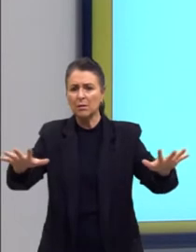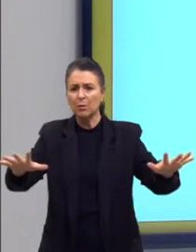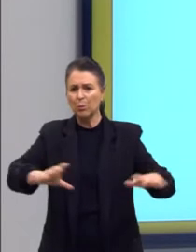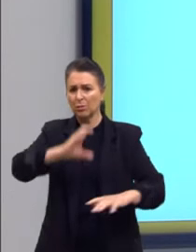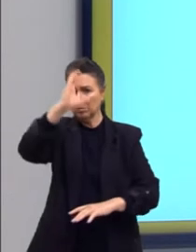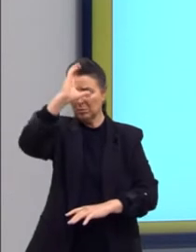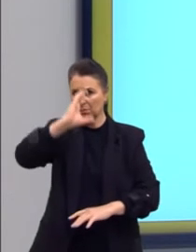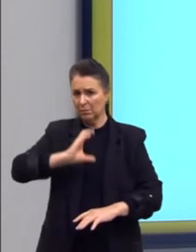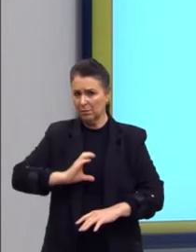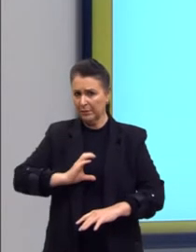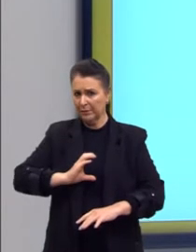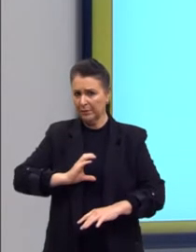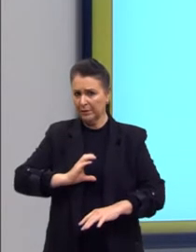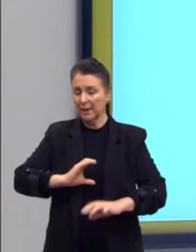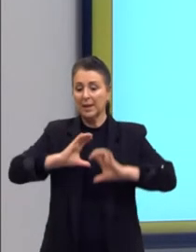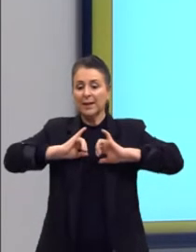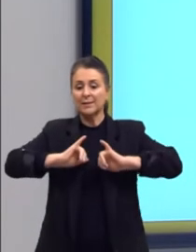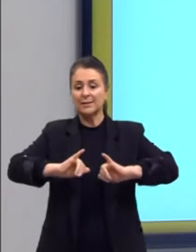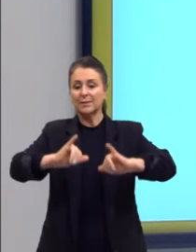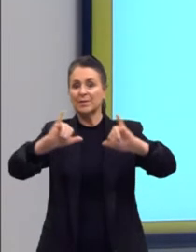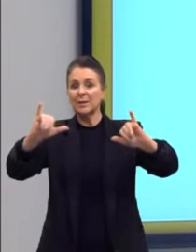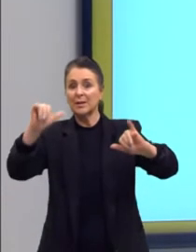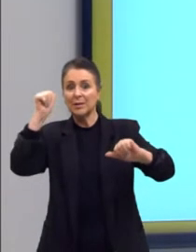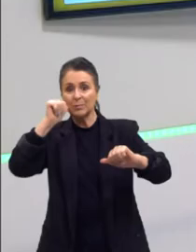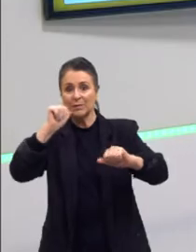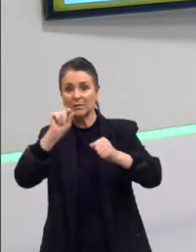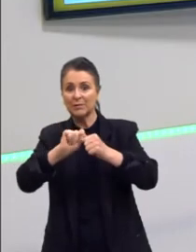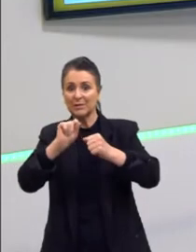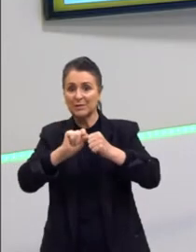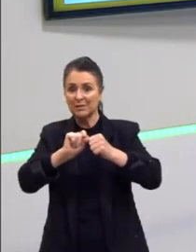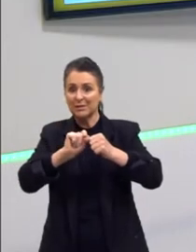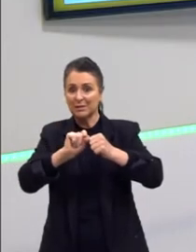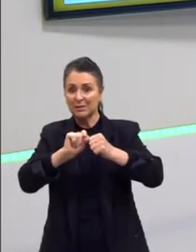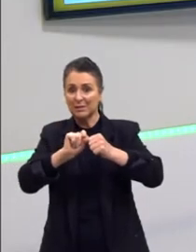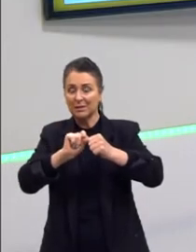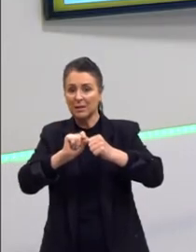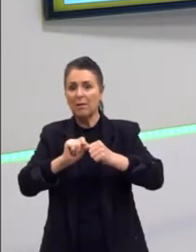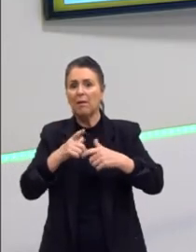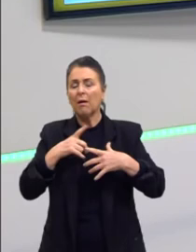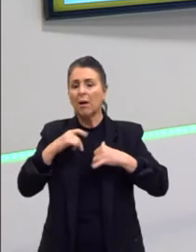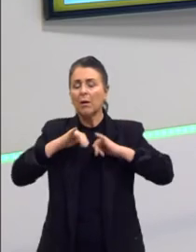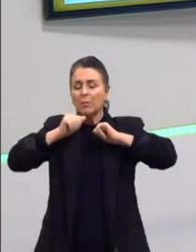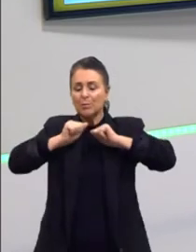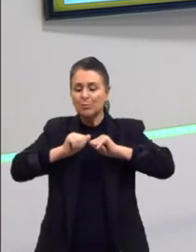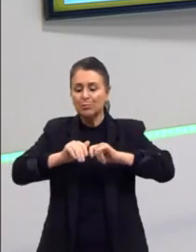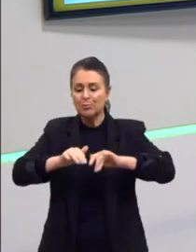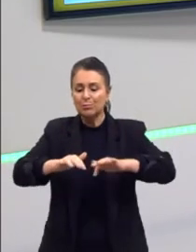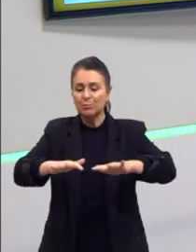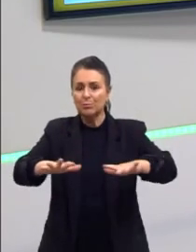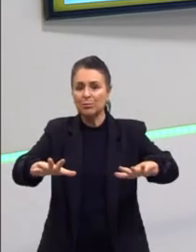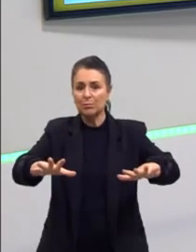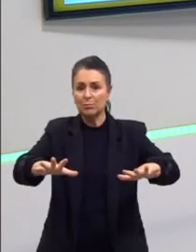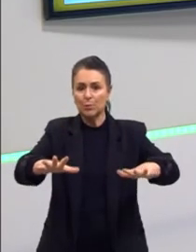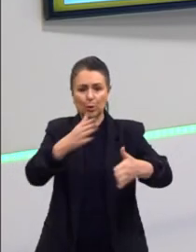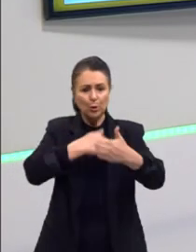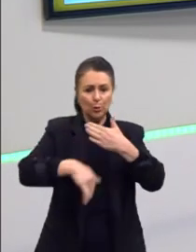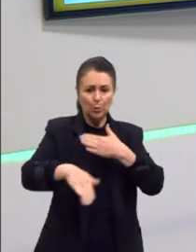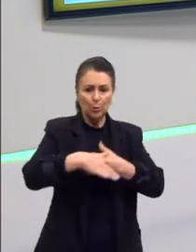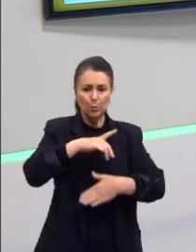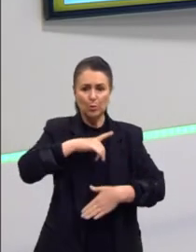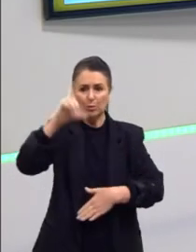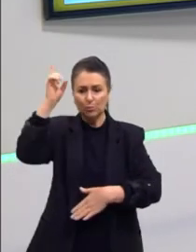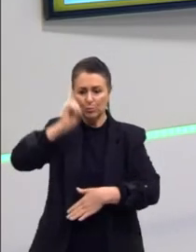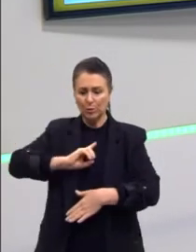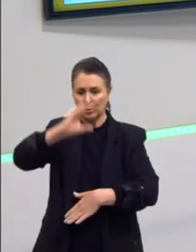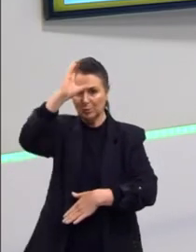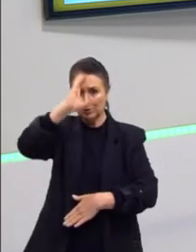Então, aquelas campanhas pelo voto feminino podem ser lidas como uma campanha de extensão da cidadania, de estender este direito para